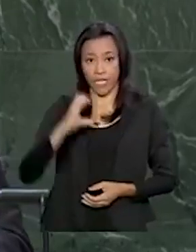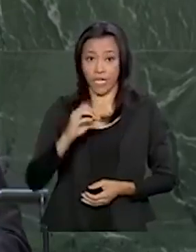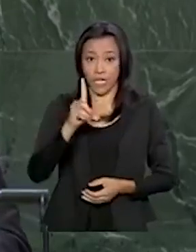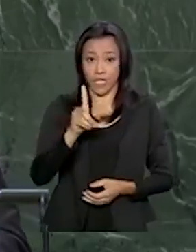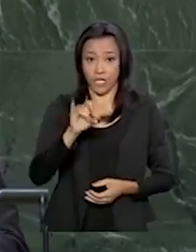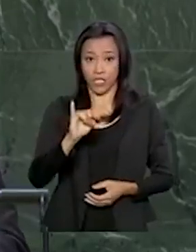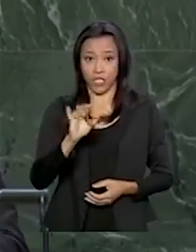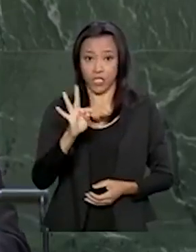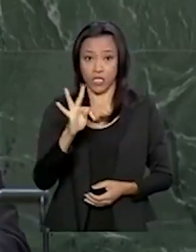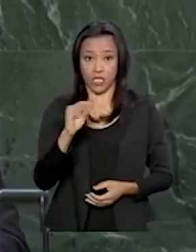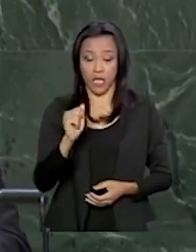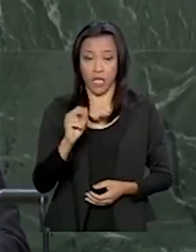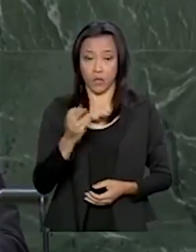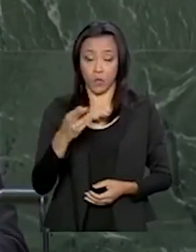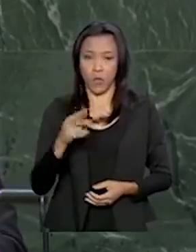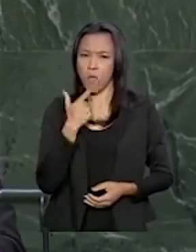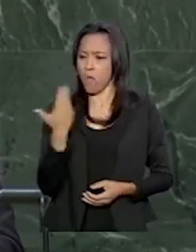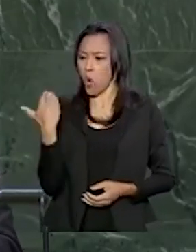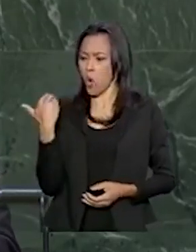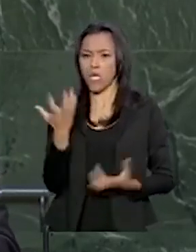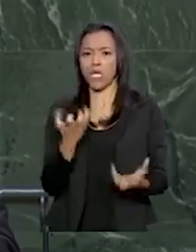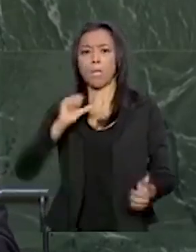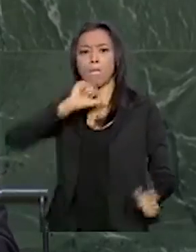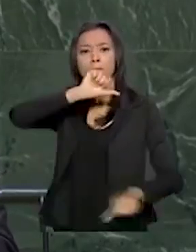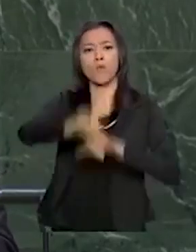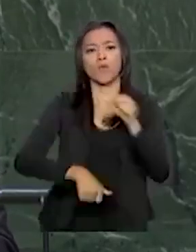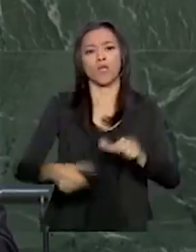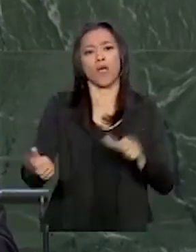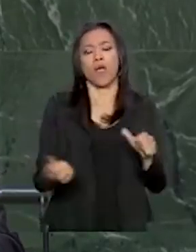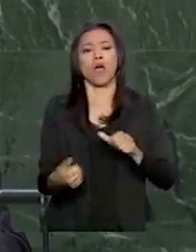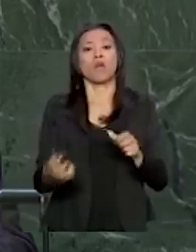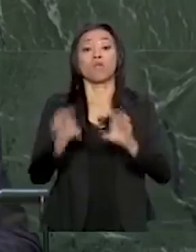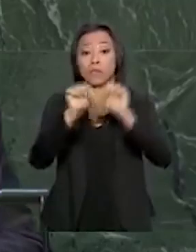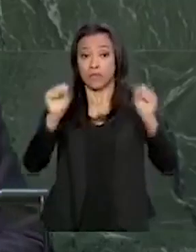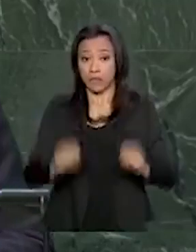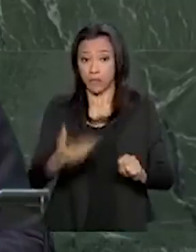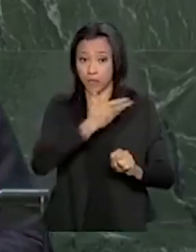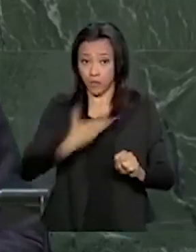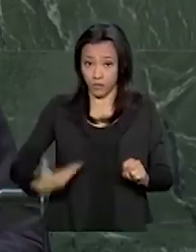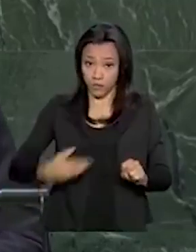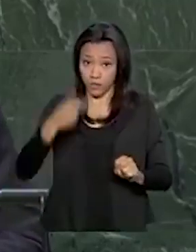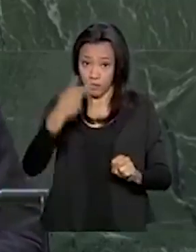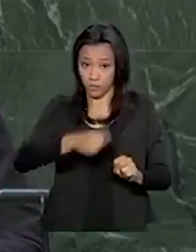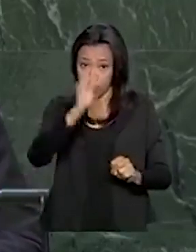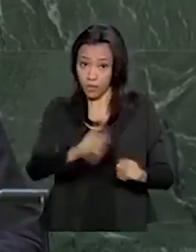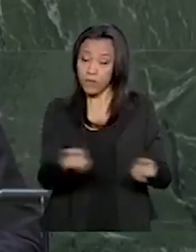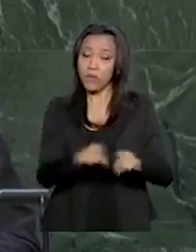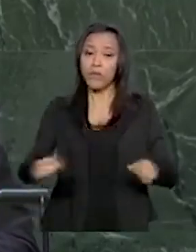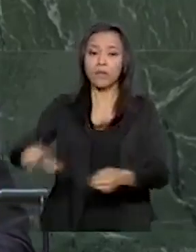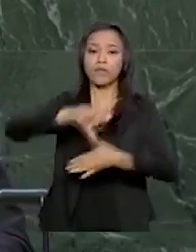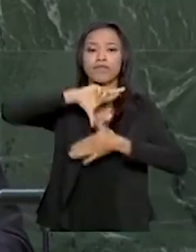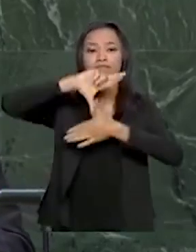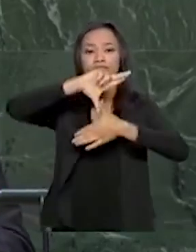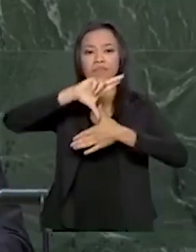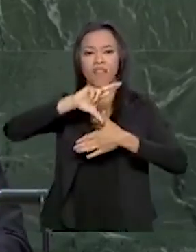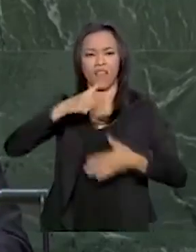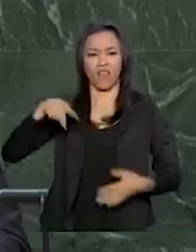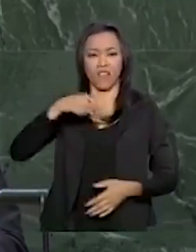tentaram mudar o regime brasileiro e de outros países da América Latina. Foram derrotados.